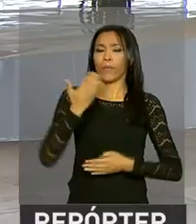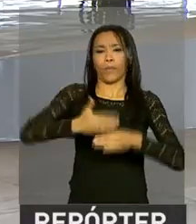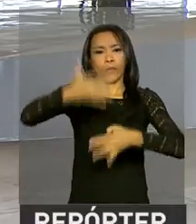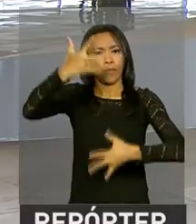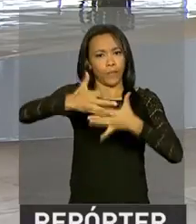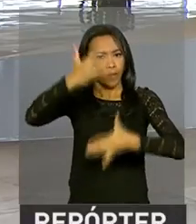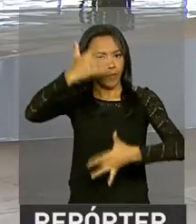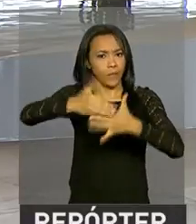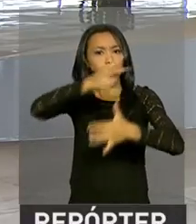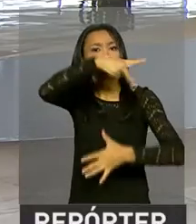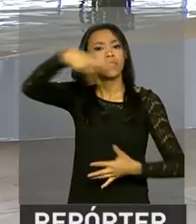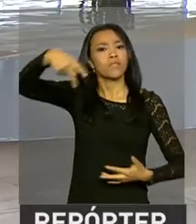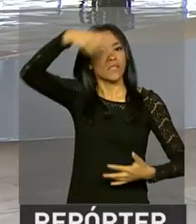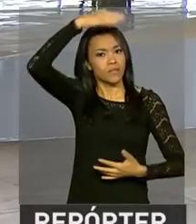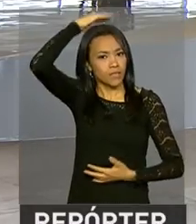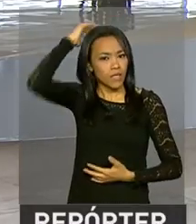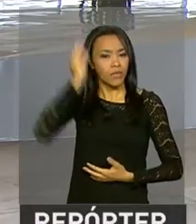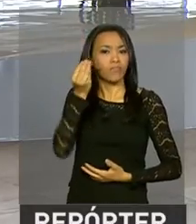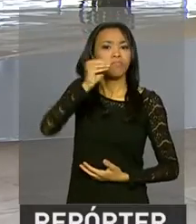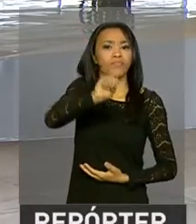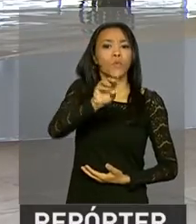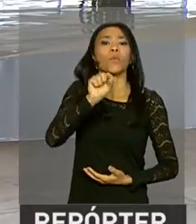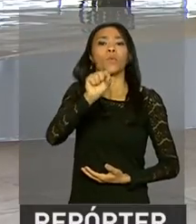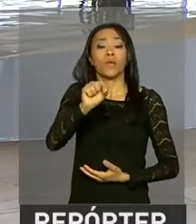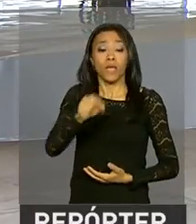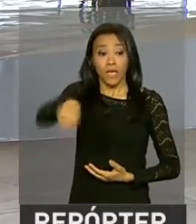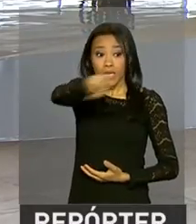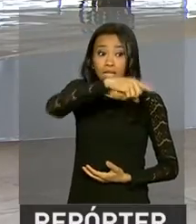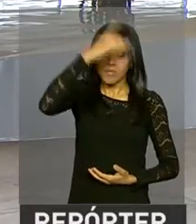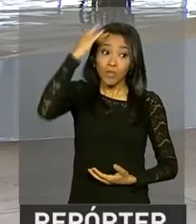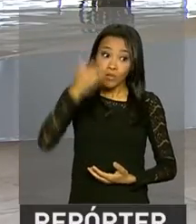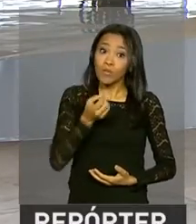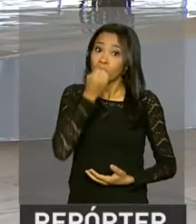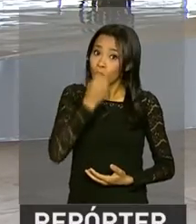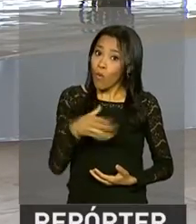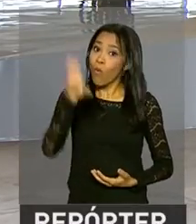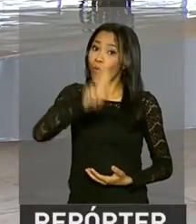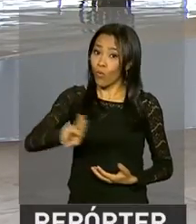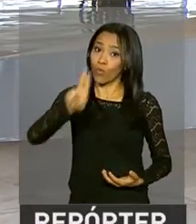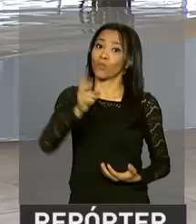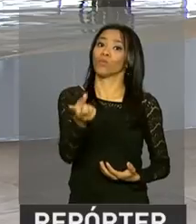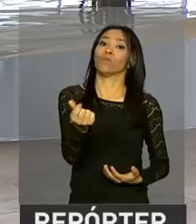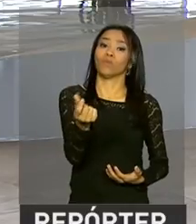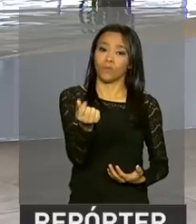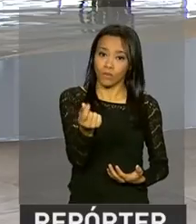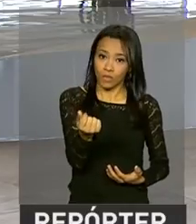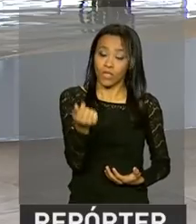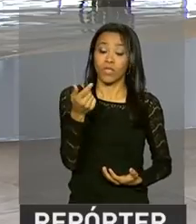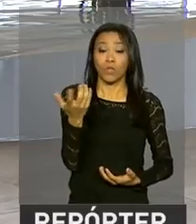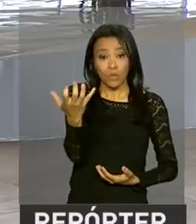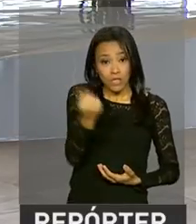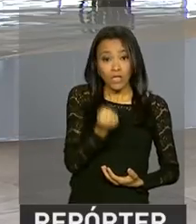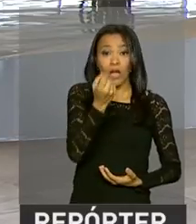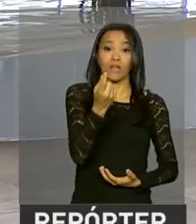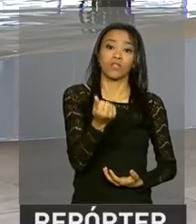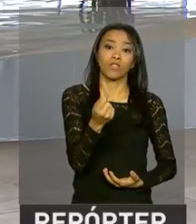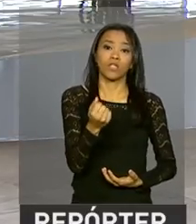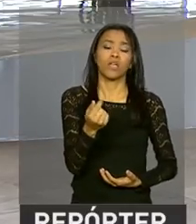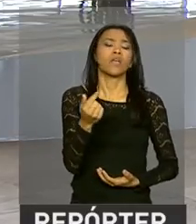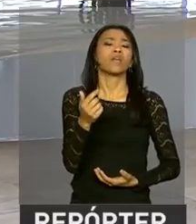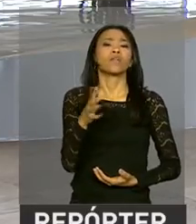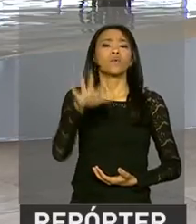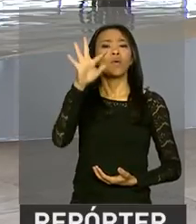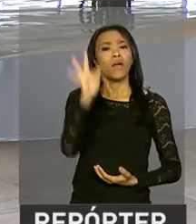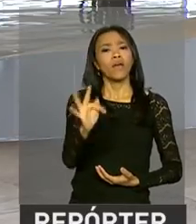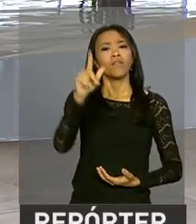Michel Temer disse que espera que os brasileiros façam bom uso do dinheiro. Para ele, o saque nas contas do fundo